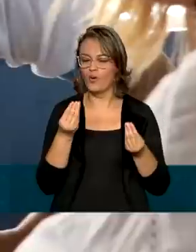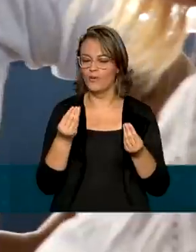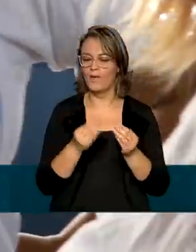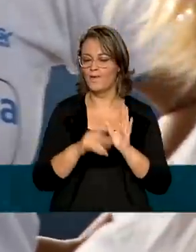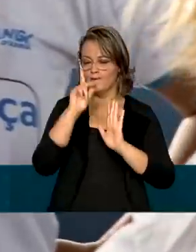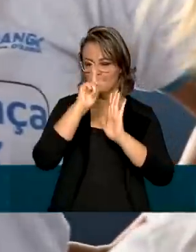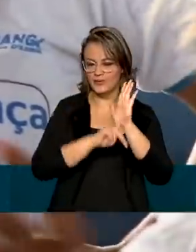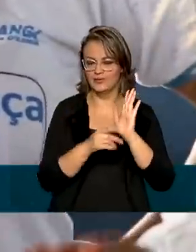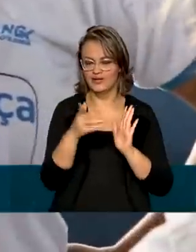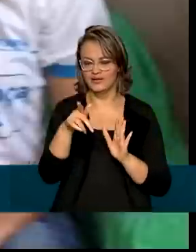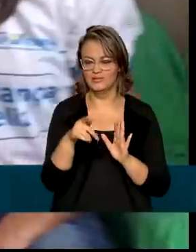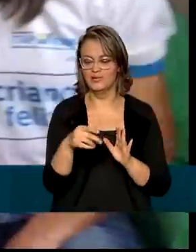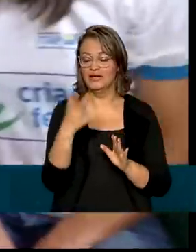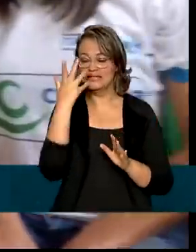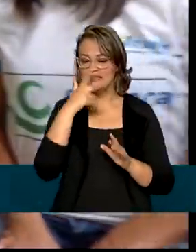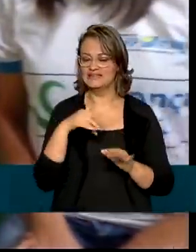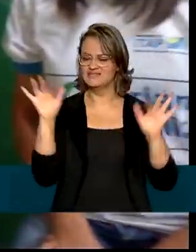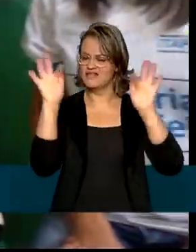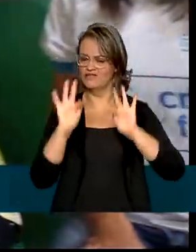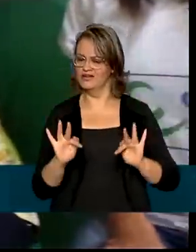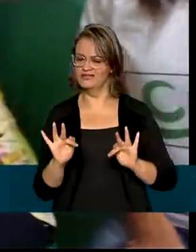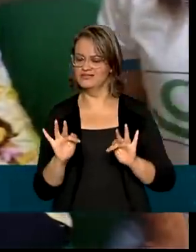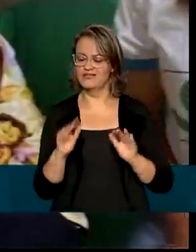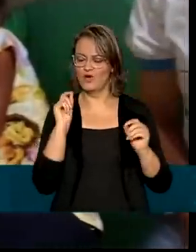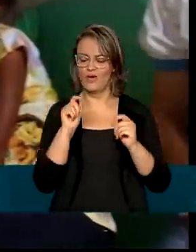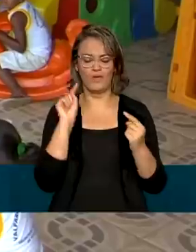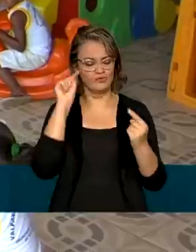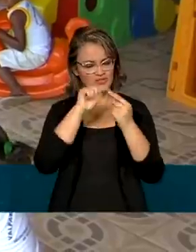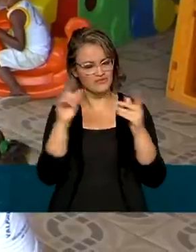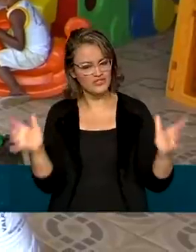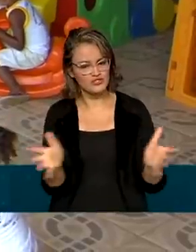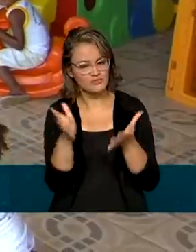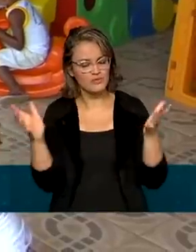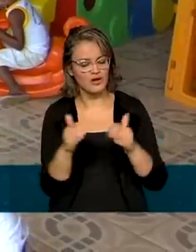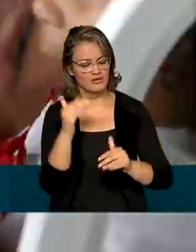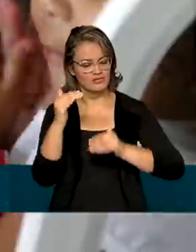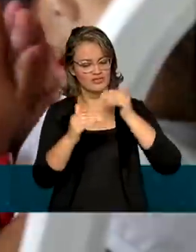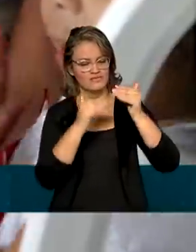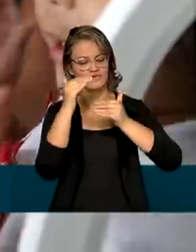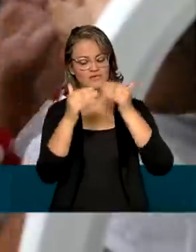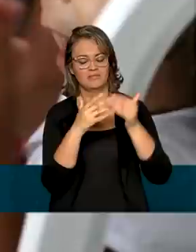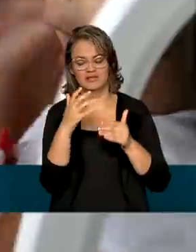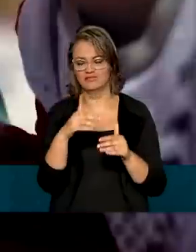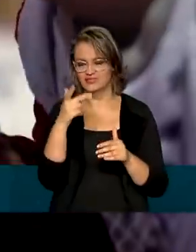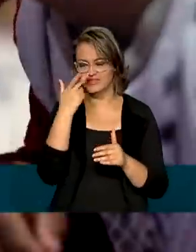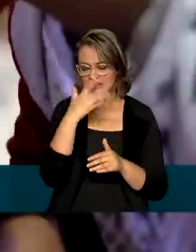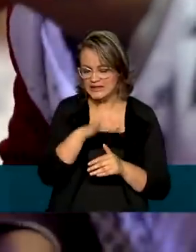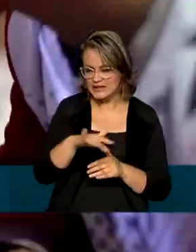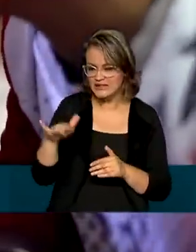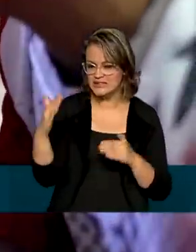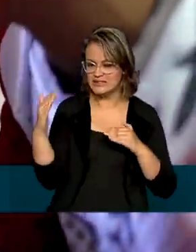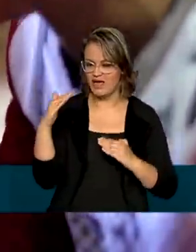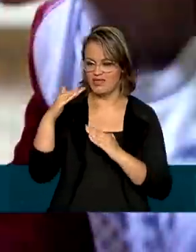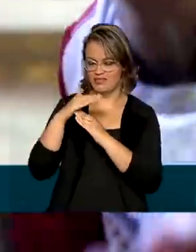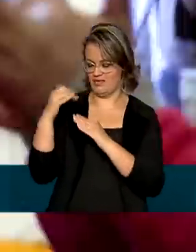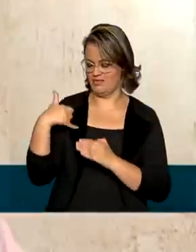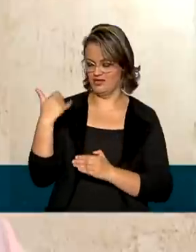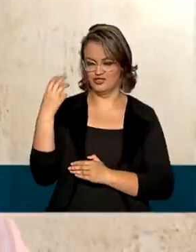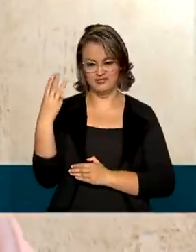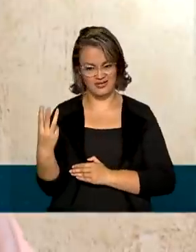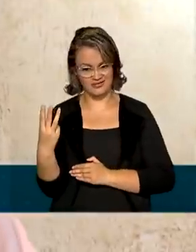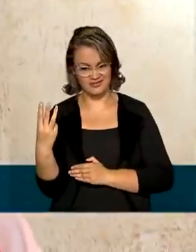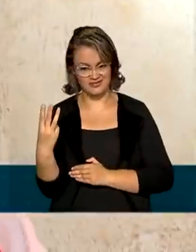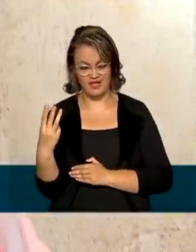como o Criança Feliz, que tem como foco estimular o desenvolvimento dos pequenos até os 3 anos.